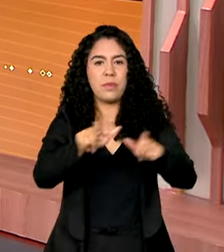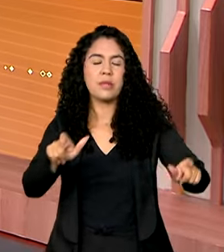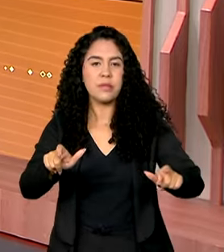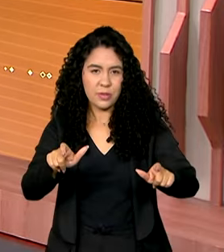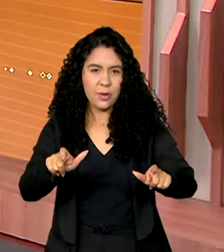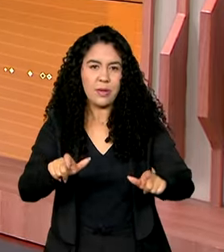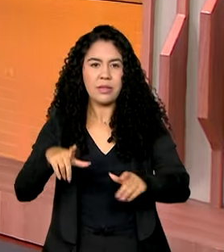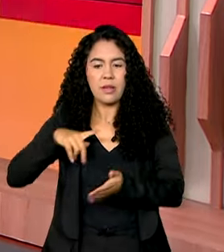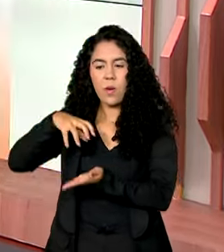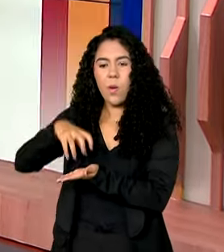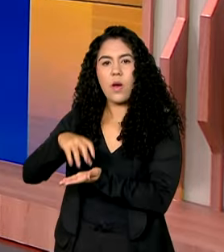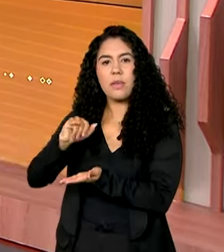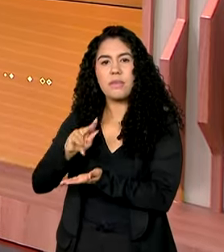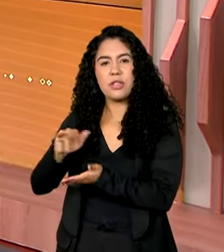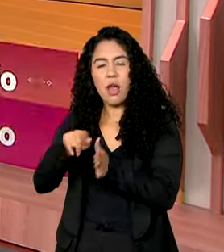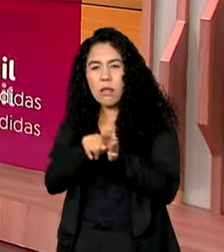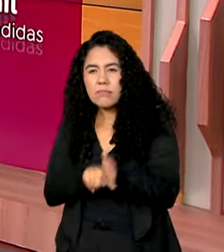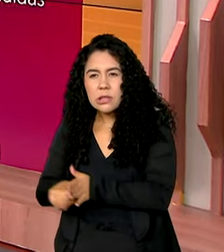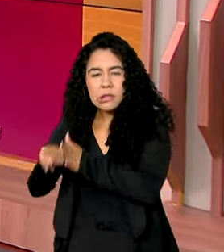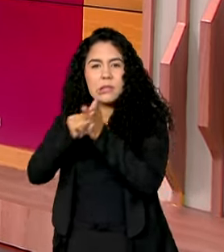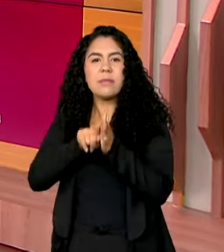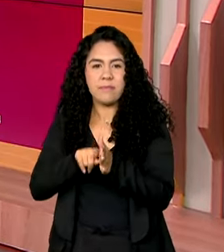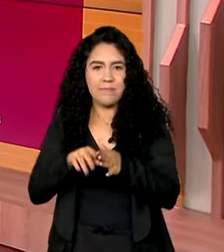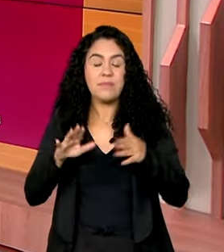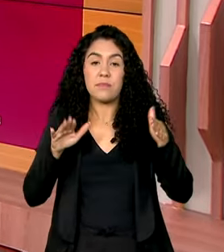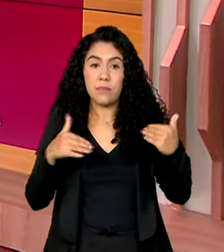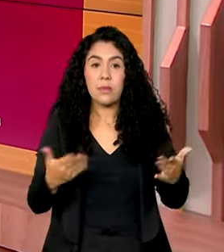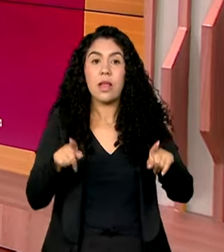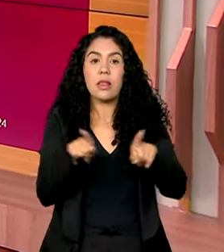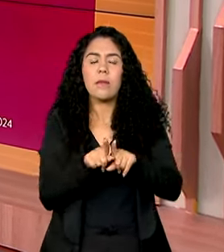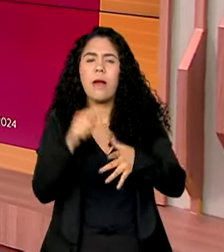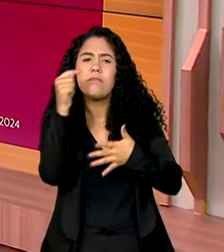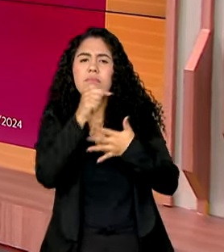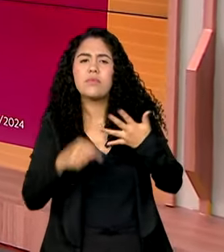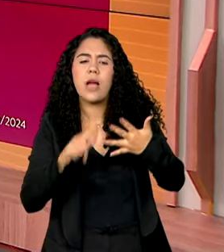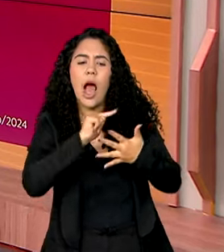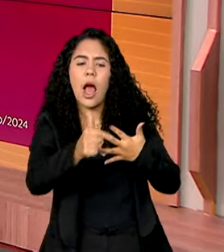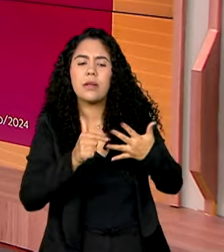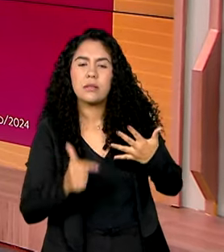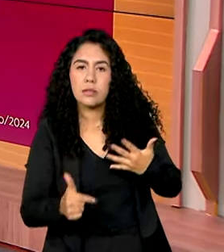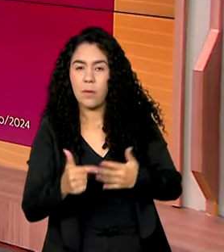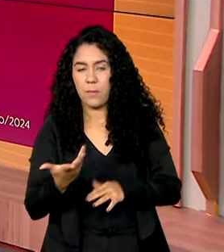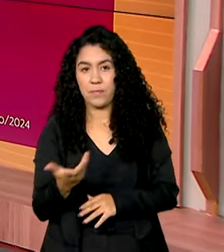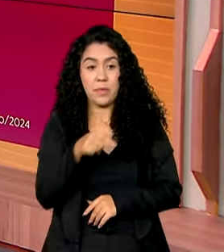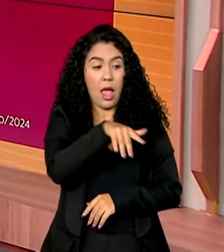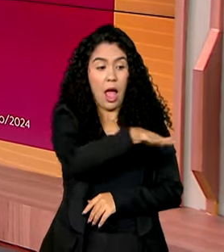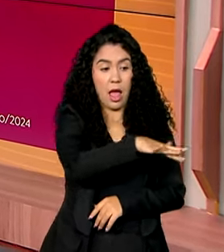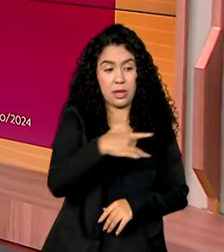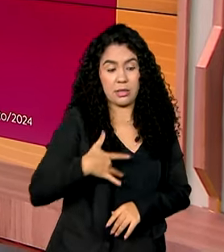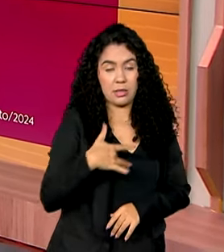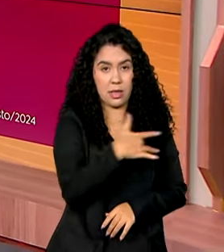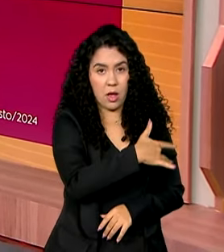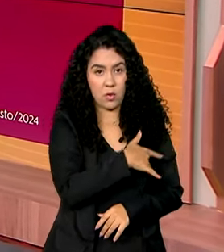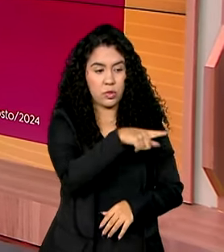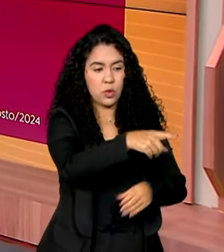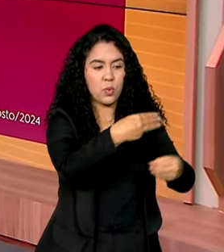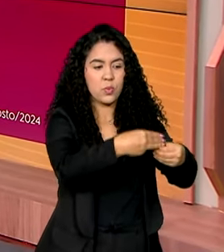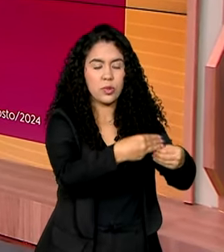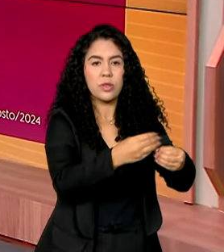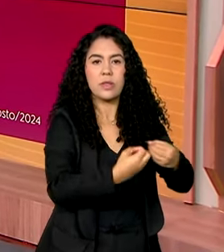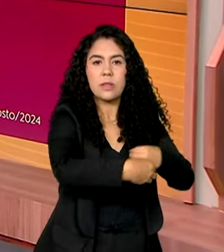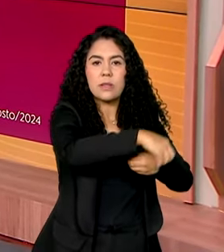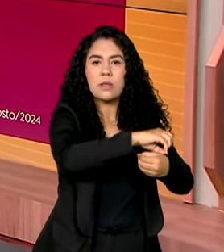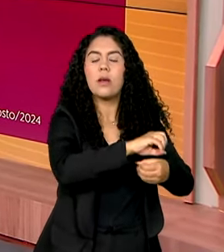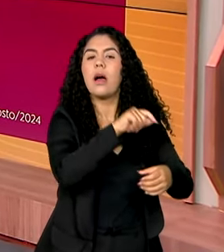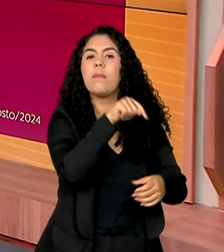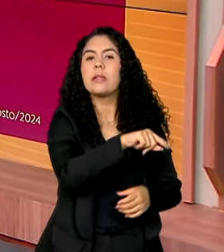censo do IBGE 2022. Vamos ver algumas ações federais por lá. Em saúde, o município conta com 62 profissionais do